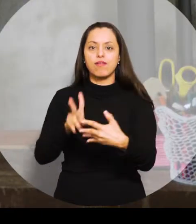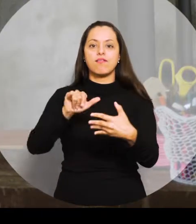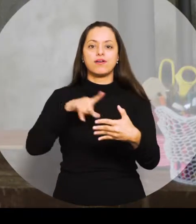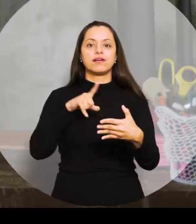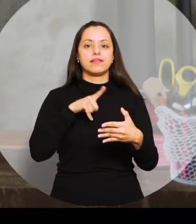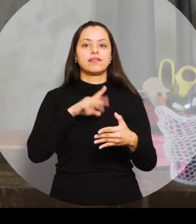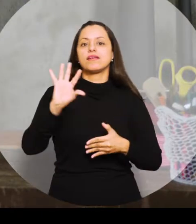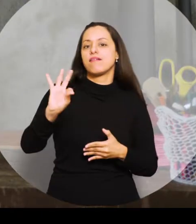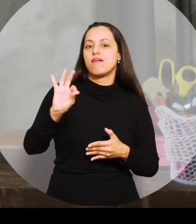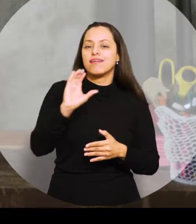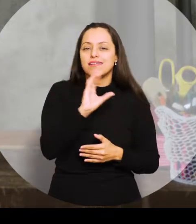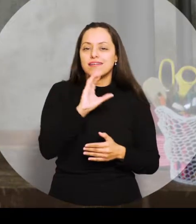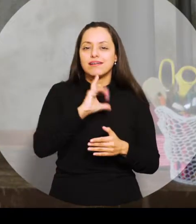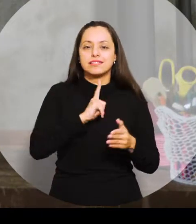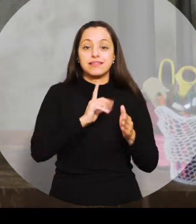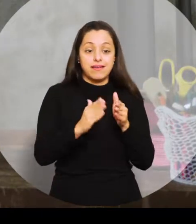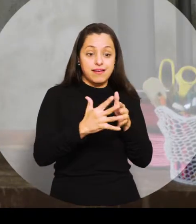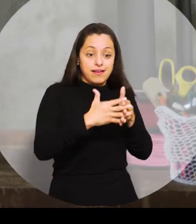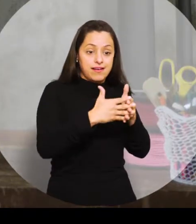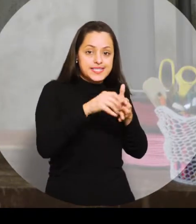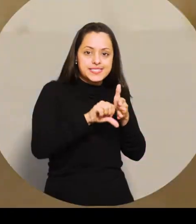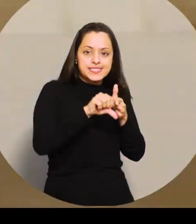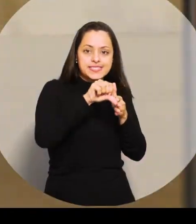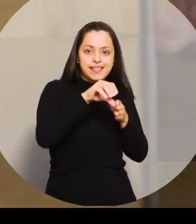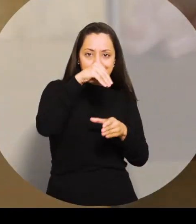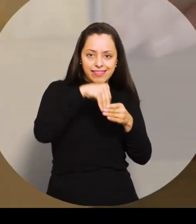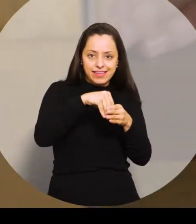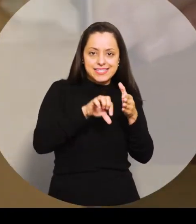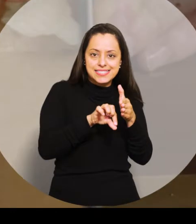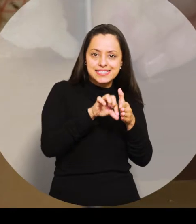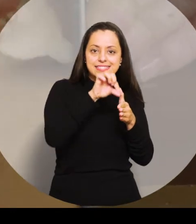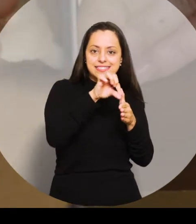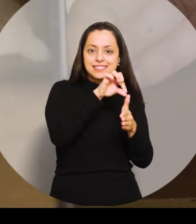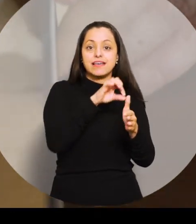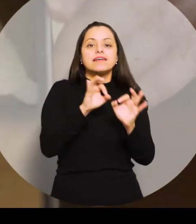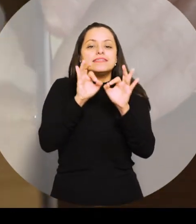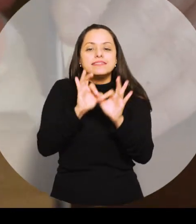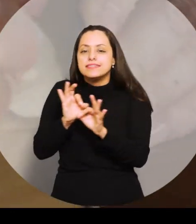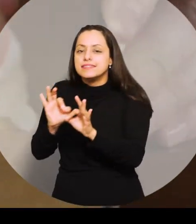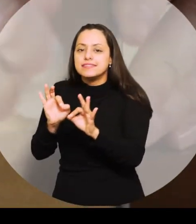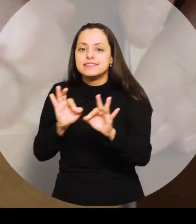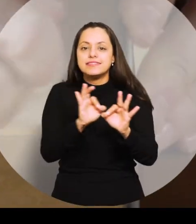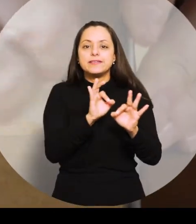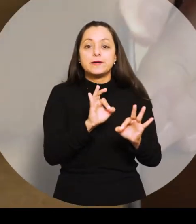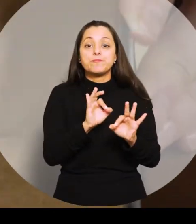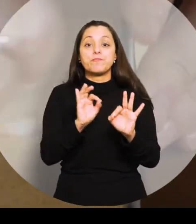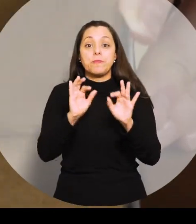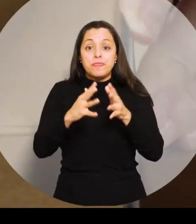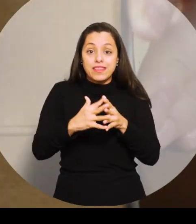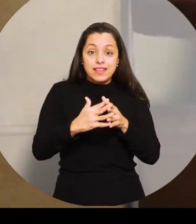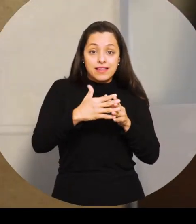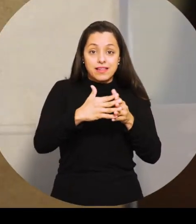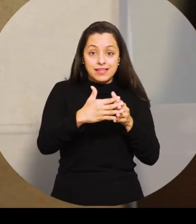instantânea na parte interna da caixa e sempre ter a certeza de que a gente está segurando